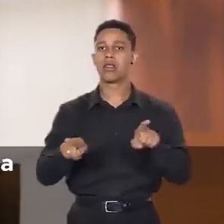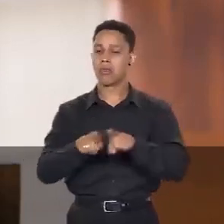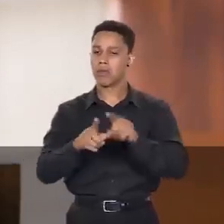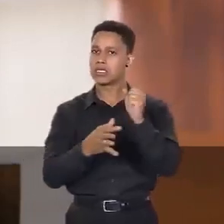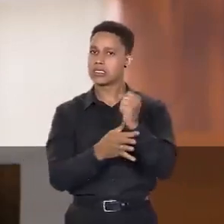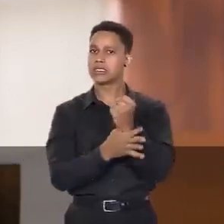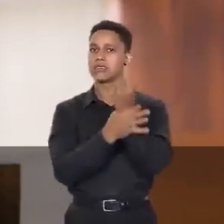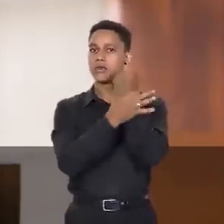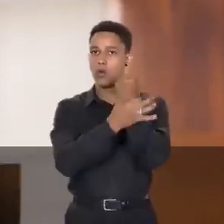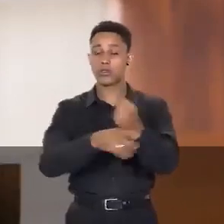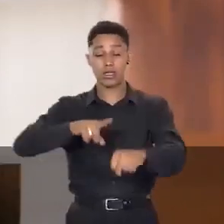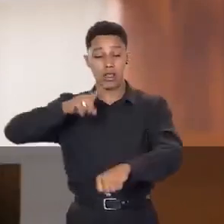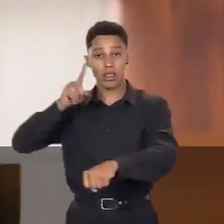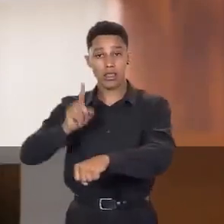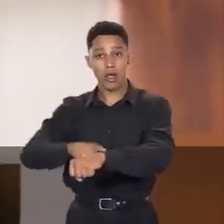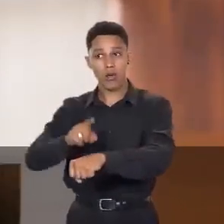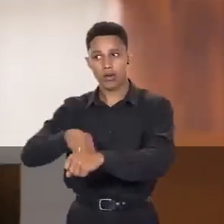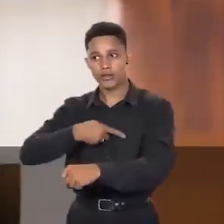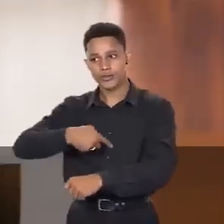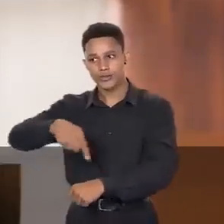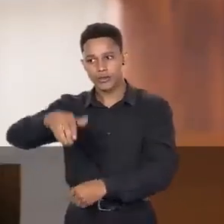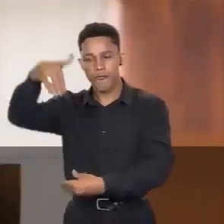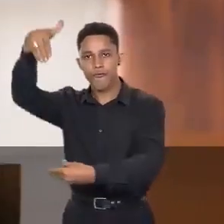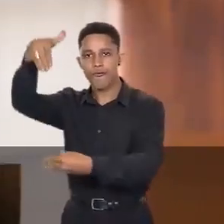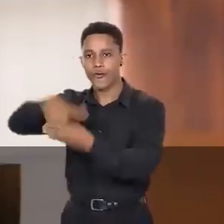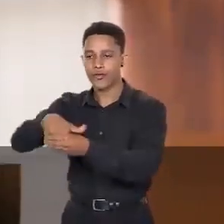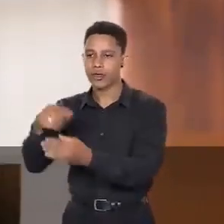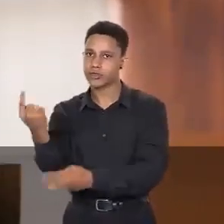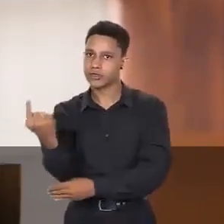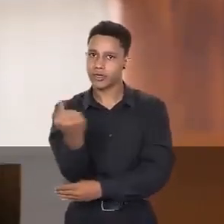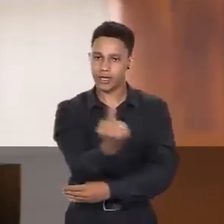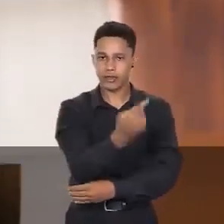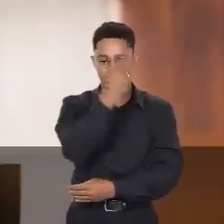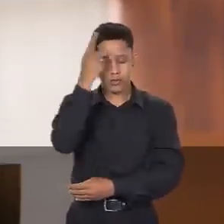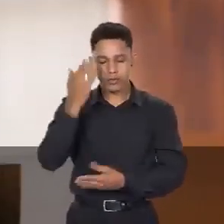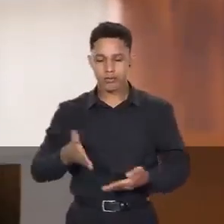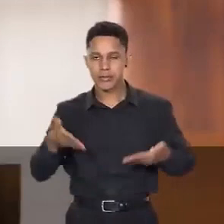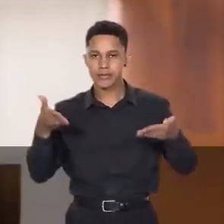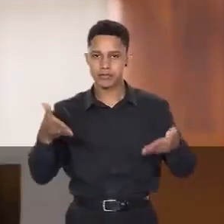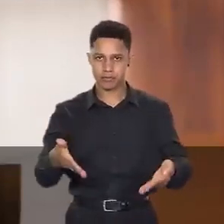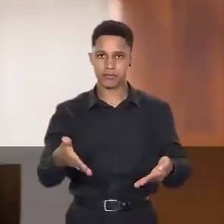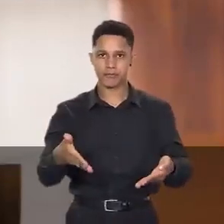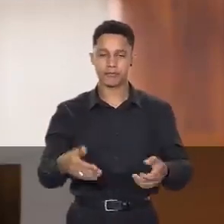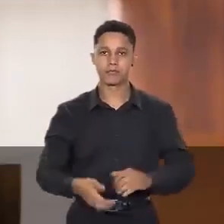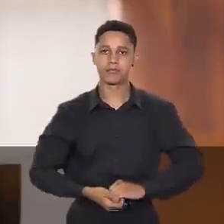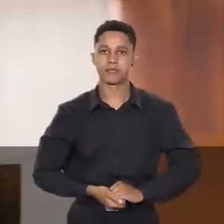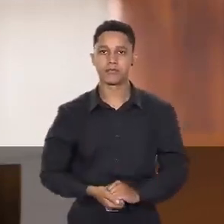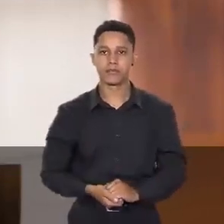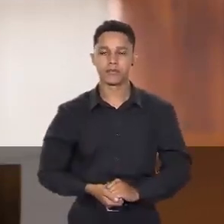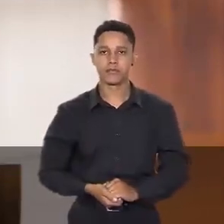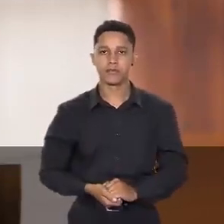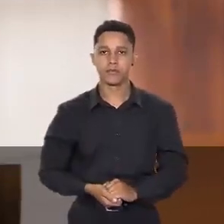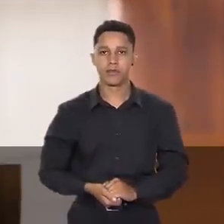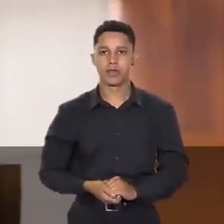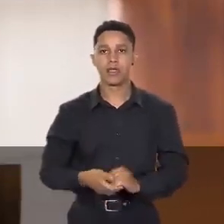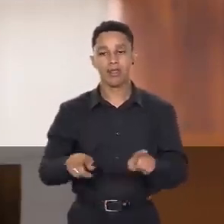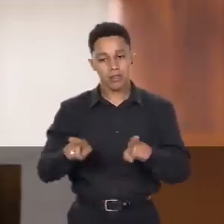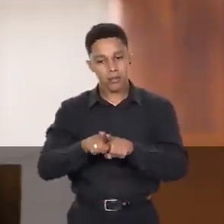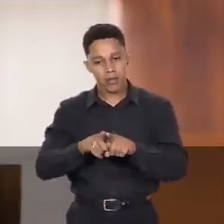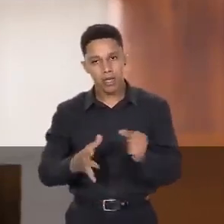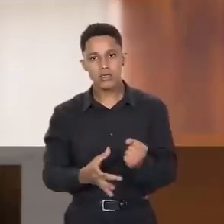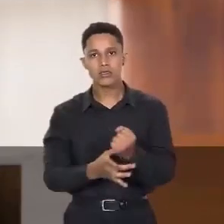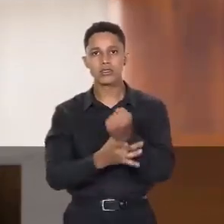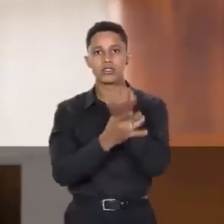no exercício do direito de voto de cada eleitora e eleitor brasileiros. E a